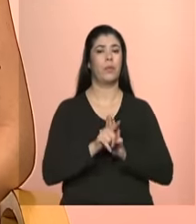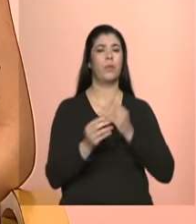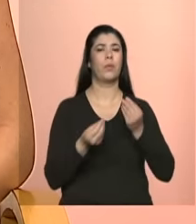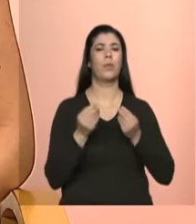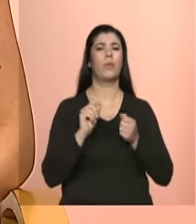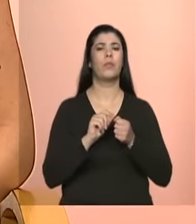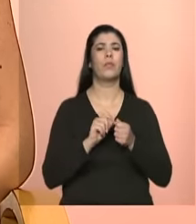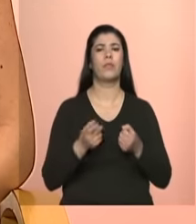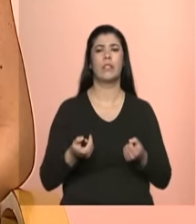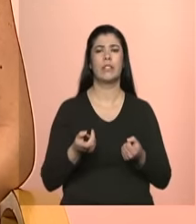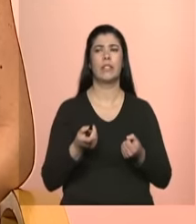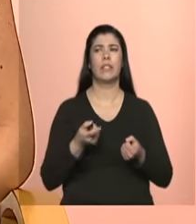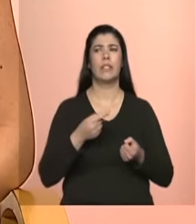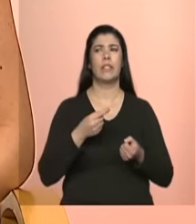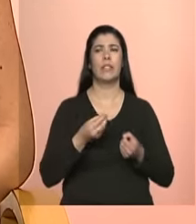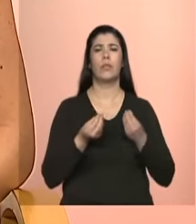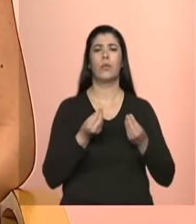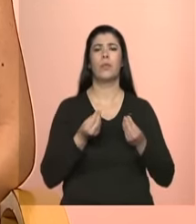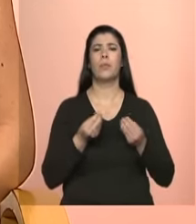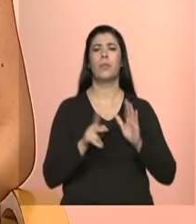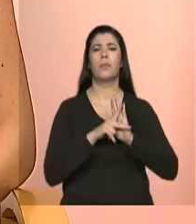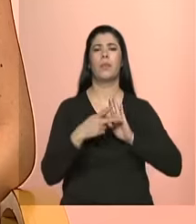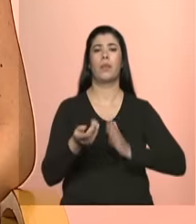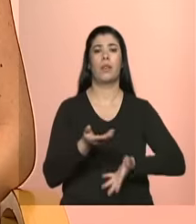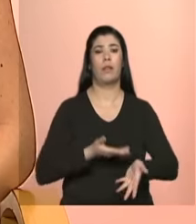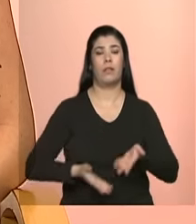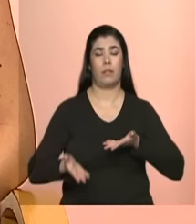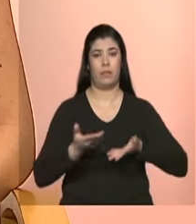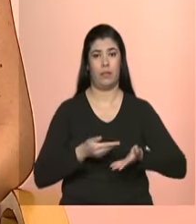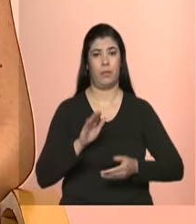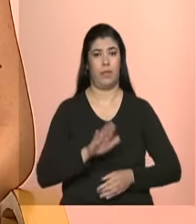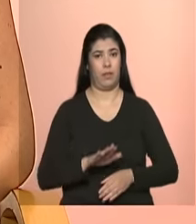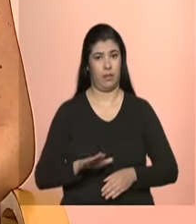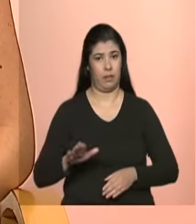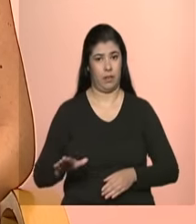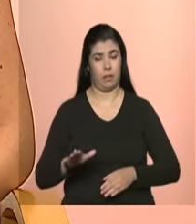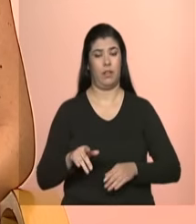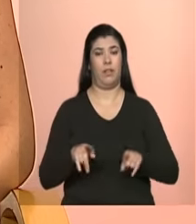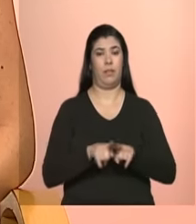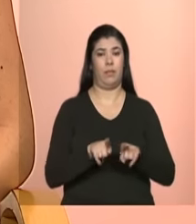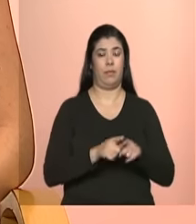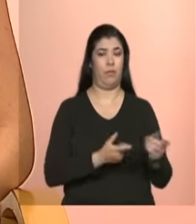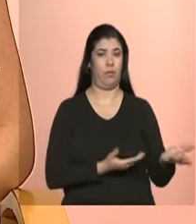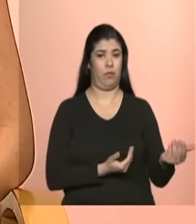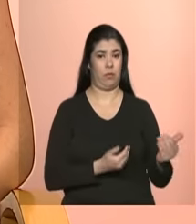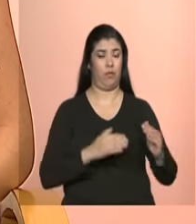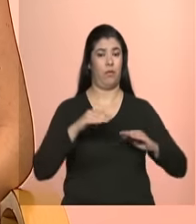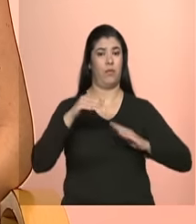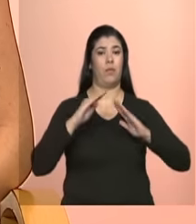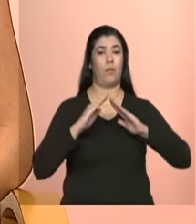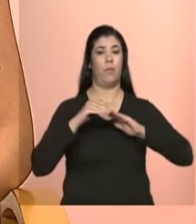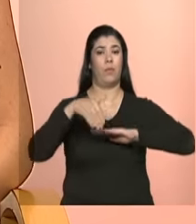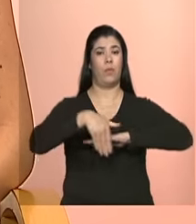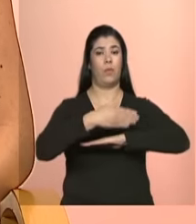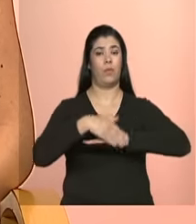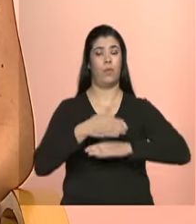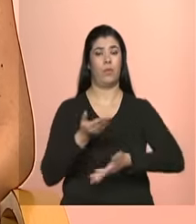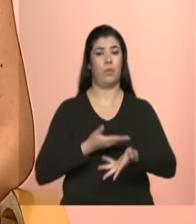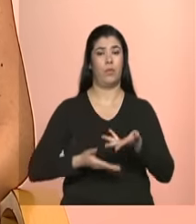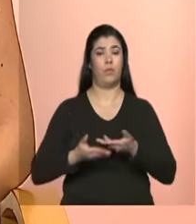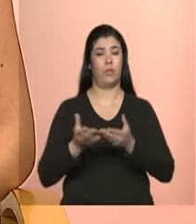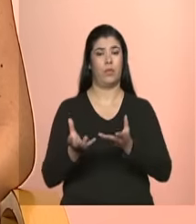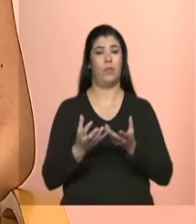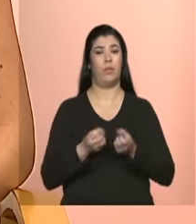deve pensar o atendimento das crianças e adolescentes em situação de rua nos serviços de acolhimento quando